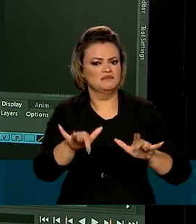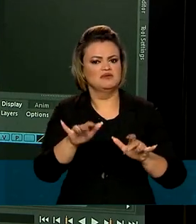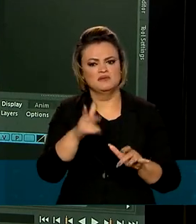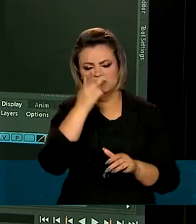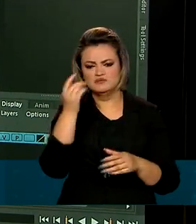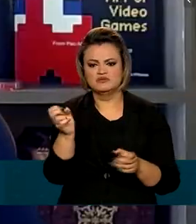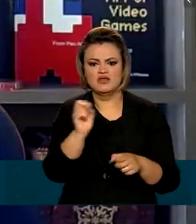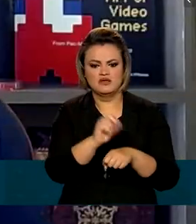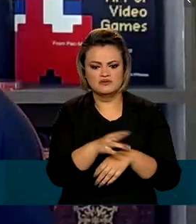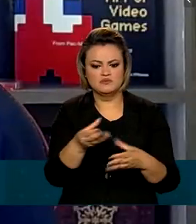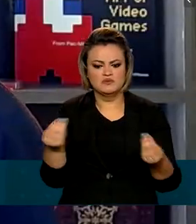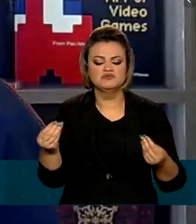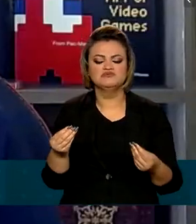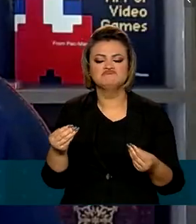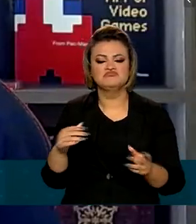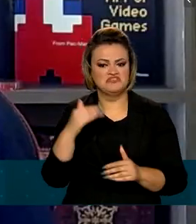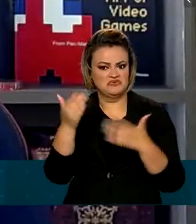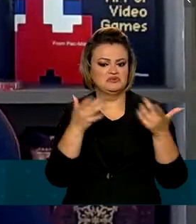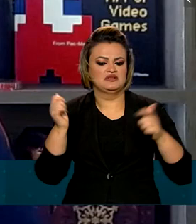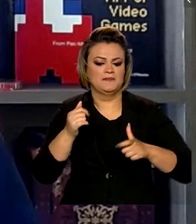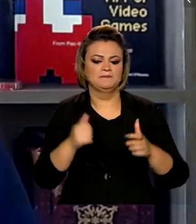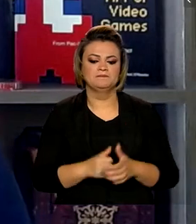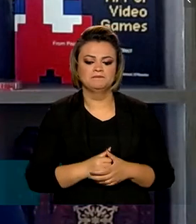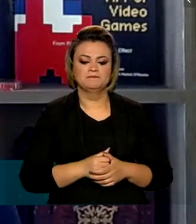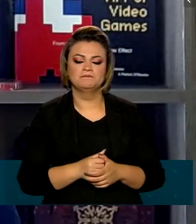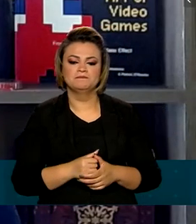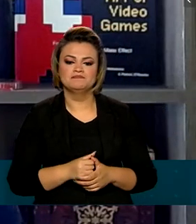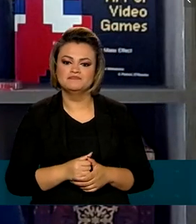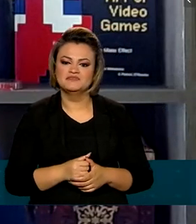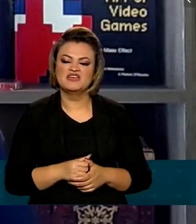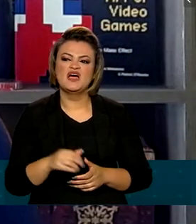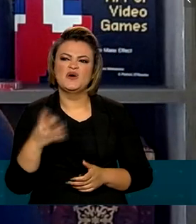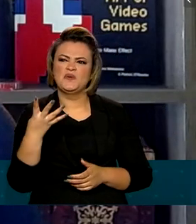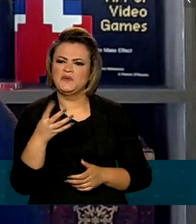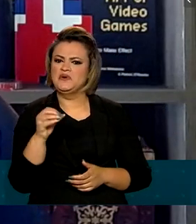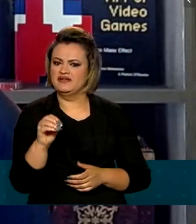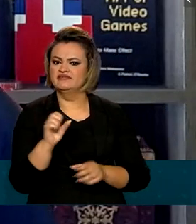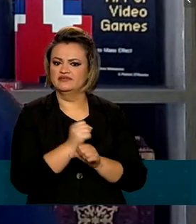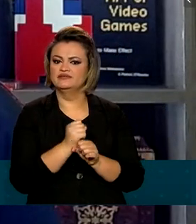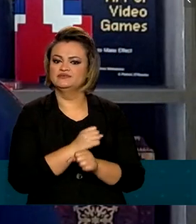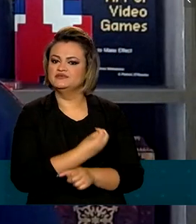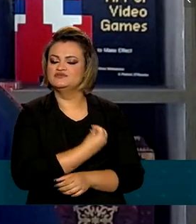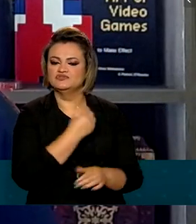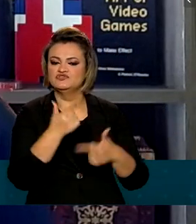crescendo. É um mercado que está aí há cerca de 40 anos,